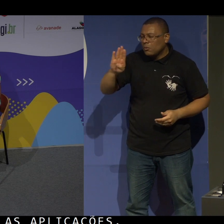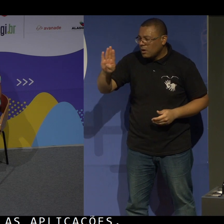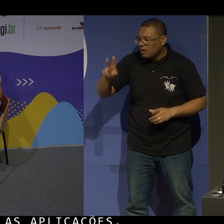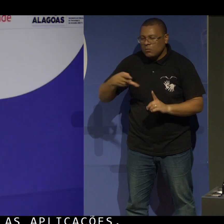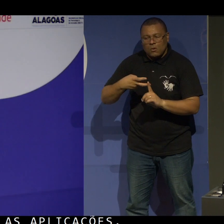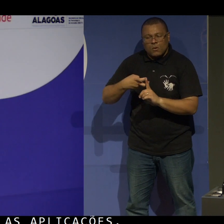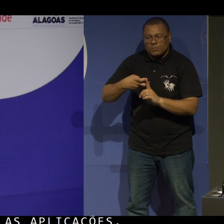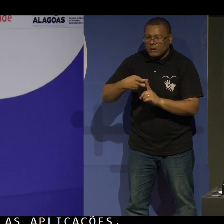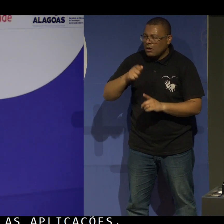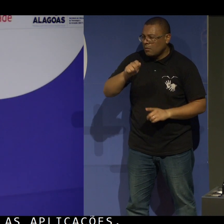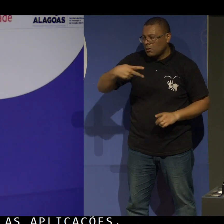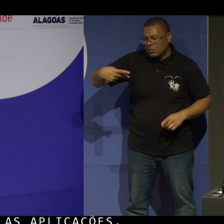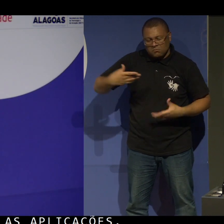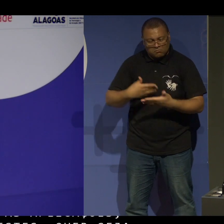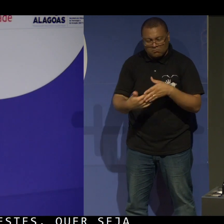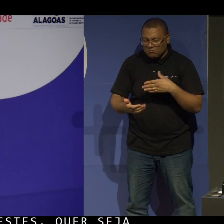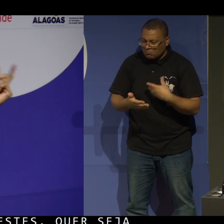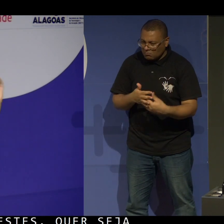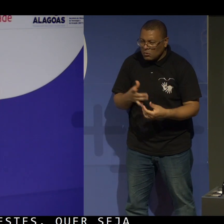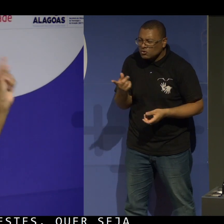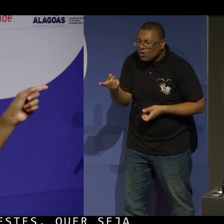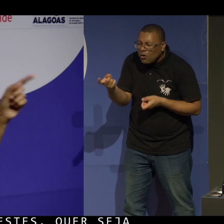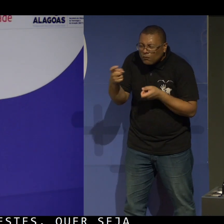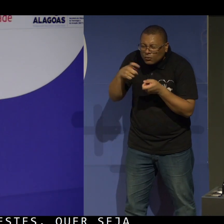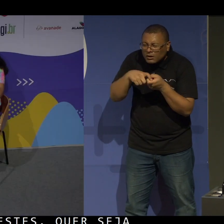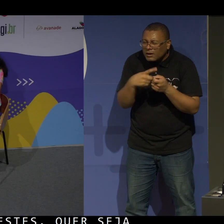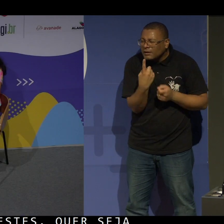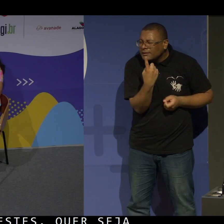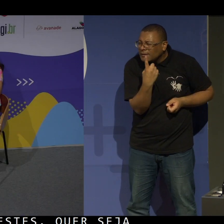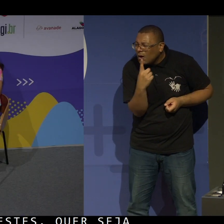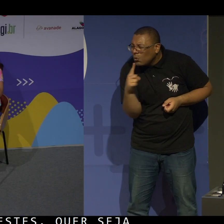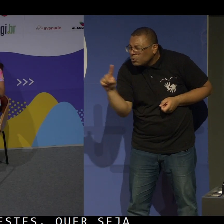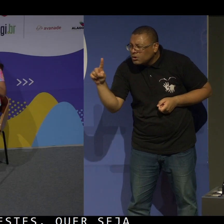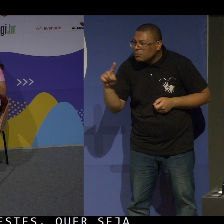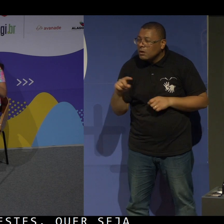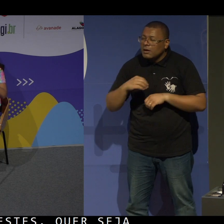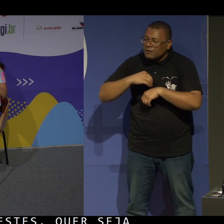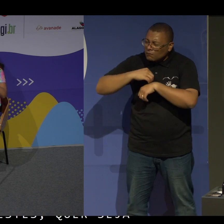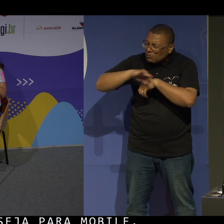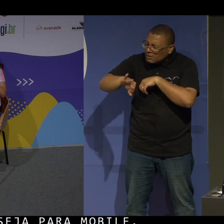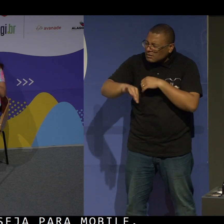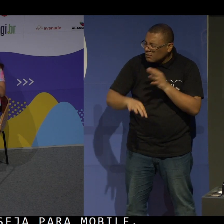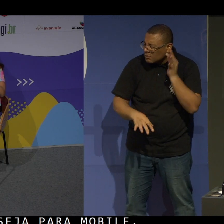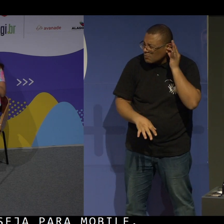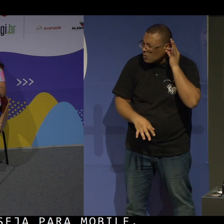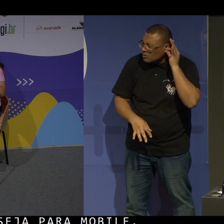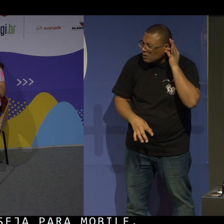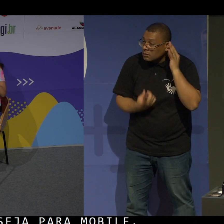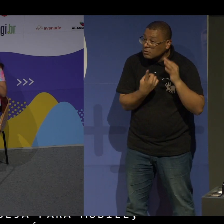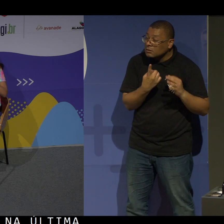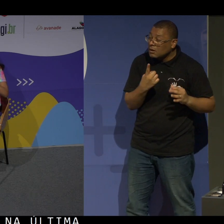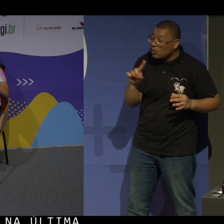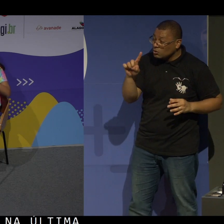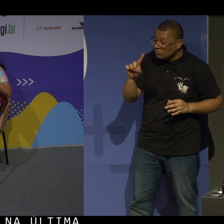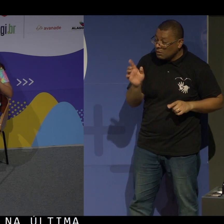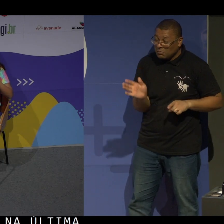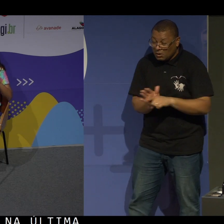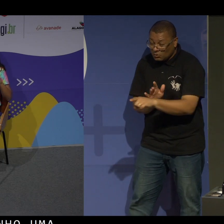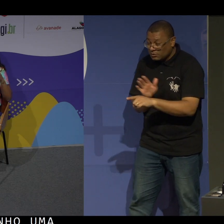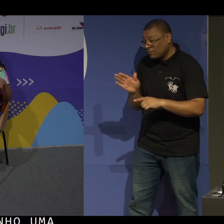mobile. Eu posso só voltar na última pergunta, que eu tenho uma informação que talvez possa agregar.